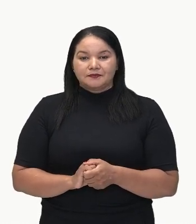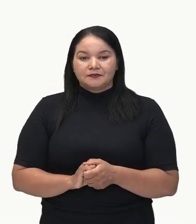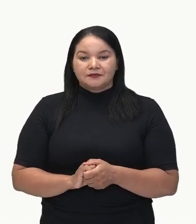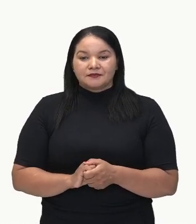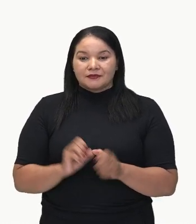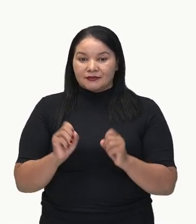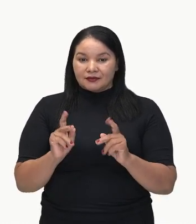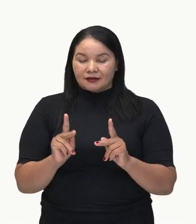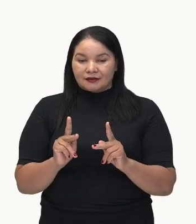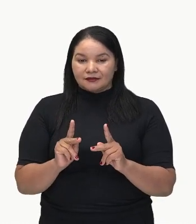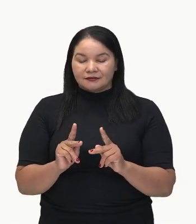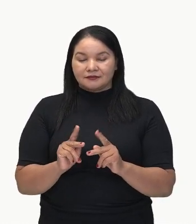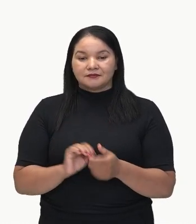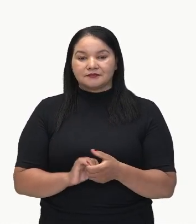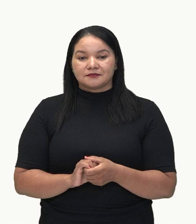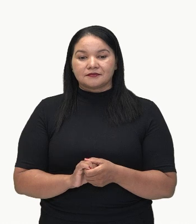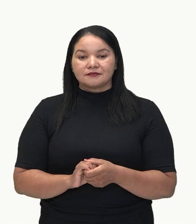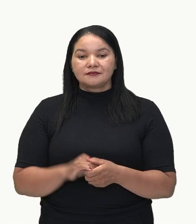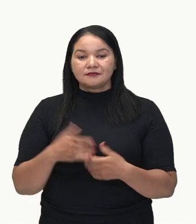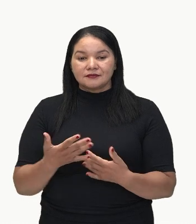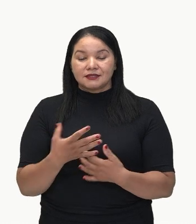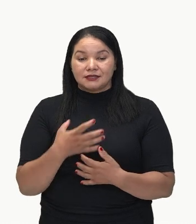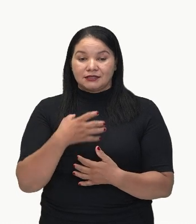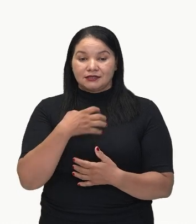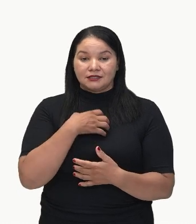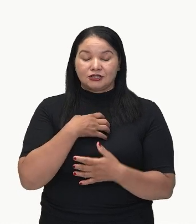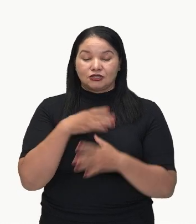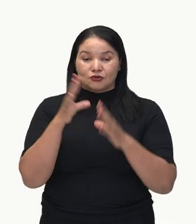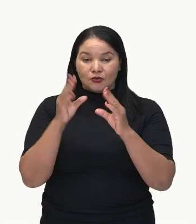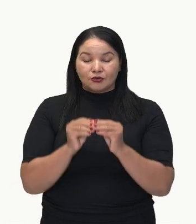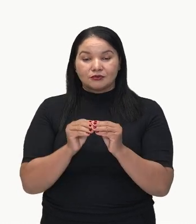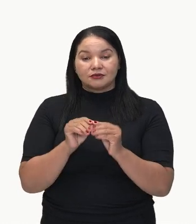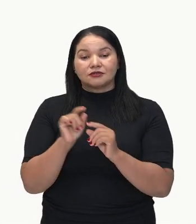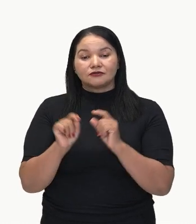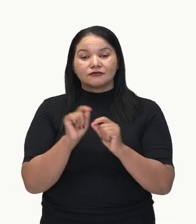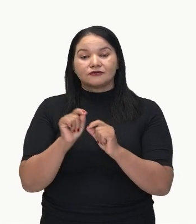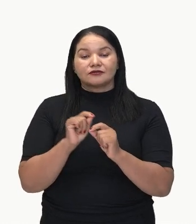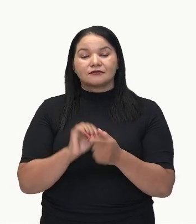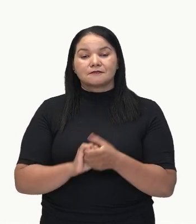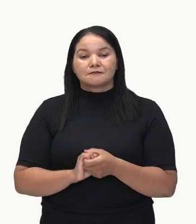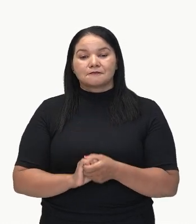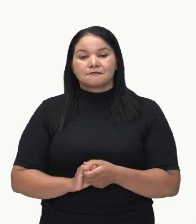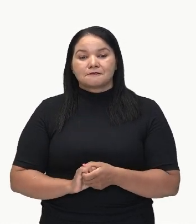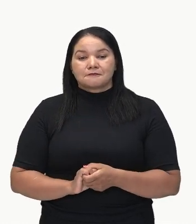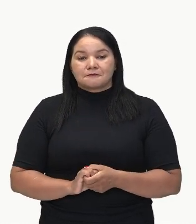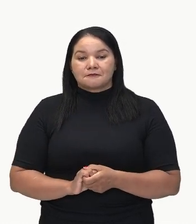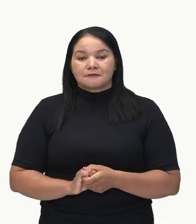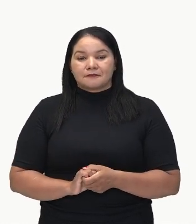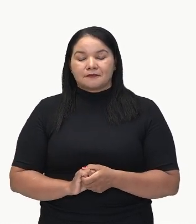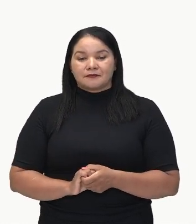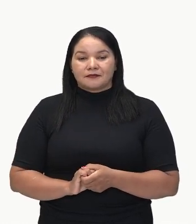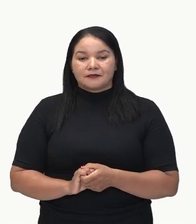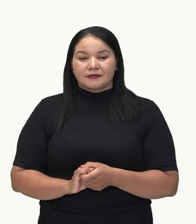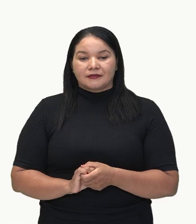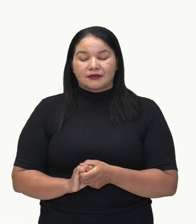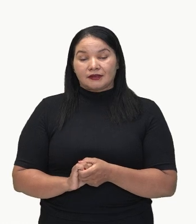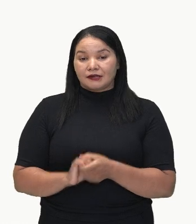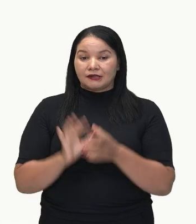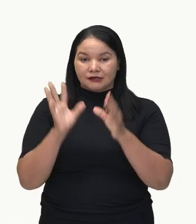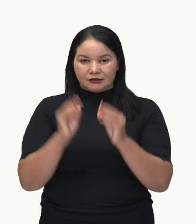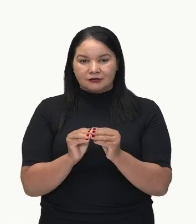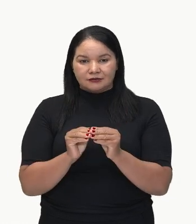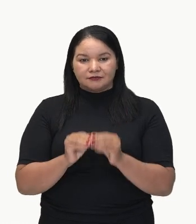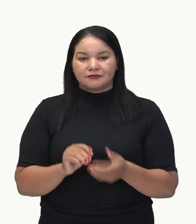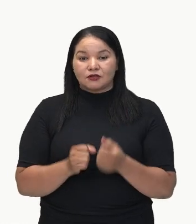Ok? Muito bem. Sentido conclusivo, vamos relembrar aqui, olha só. Sentido conclusivo, indicando uma conclusão. Os